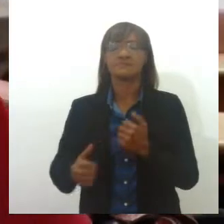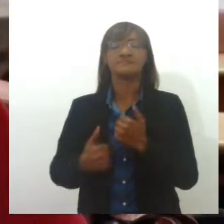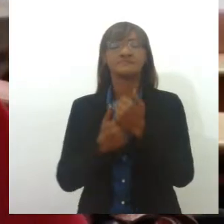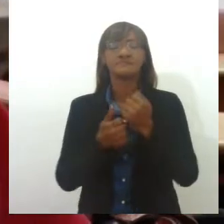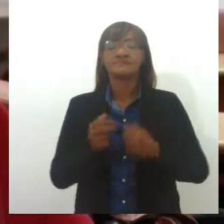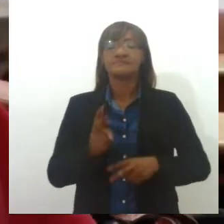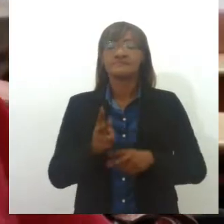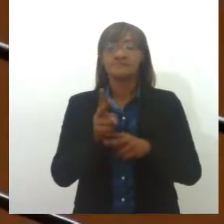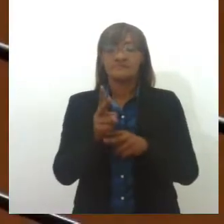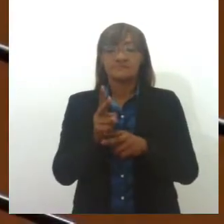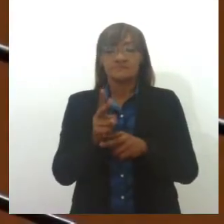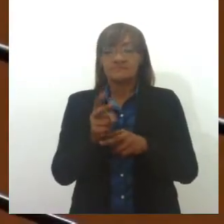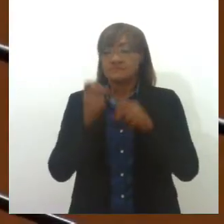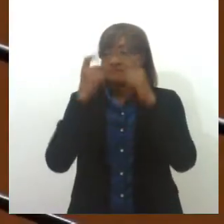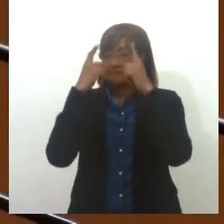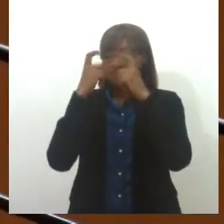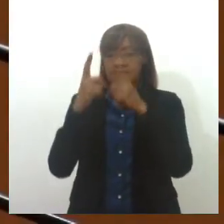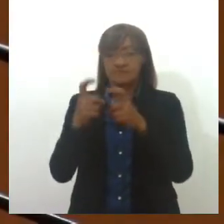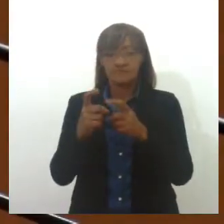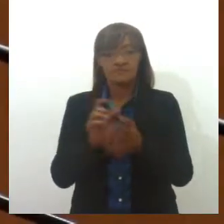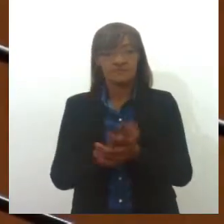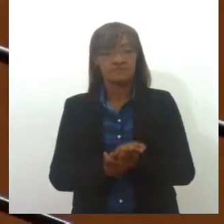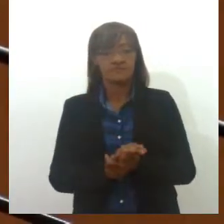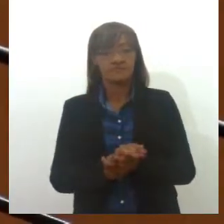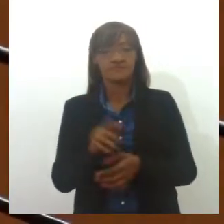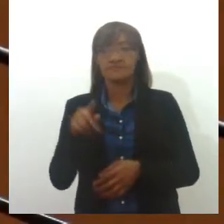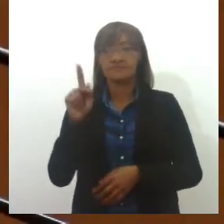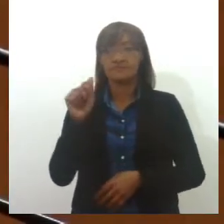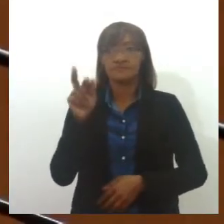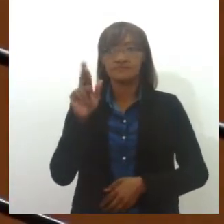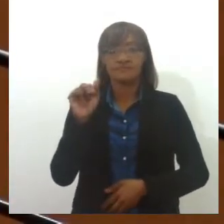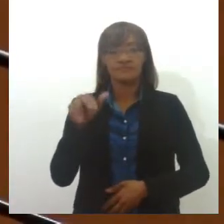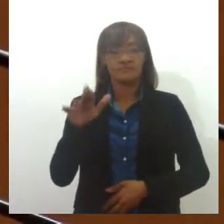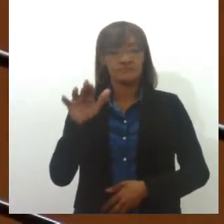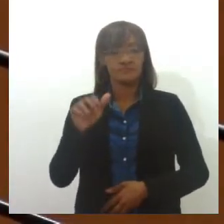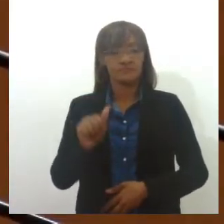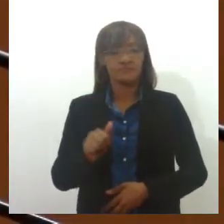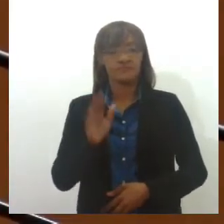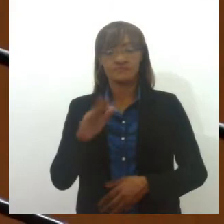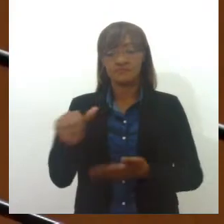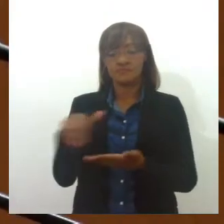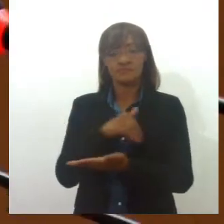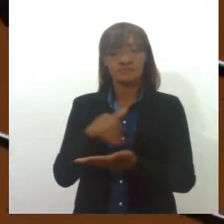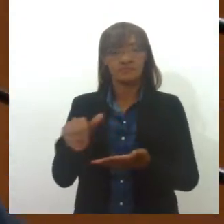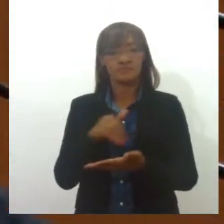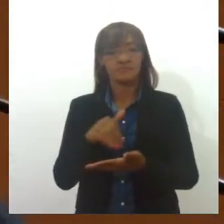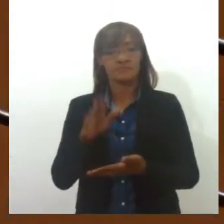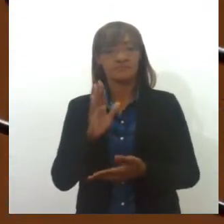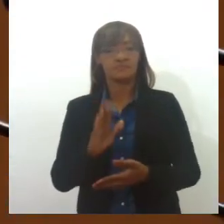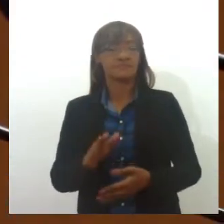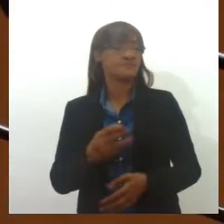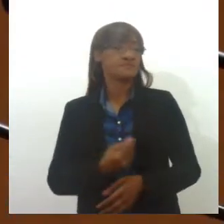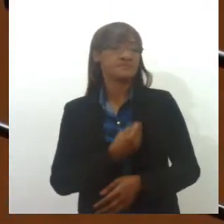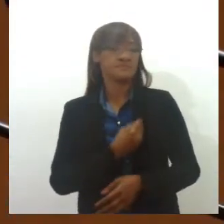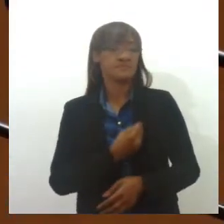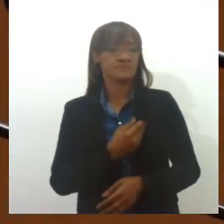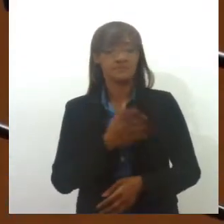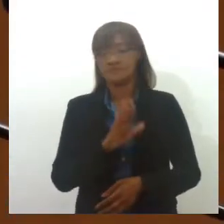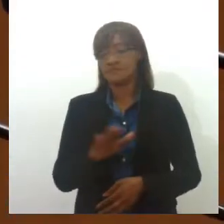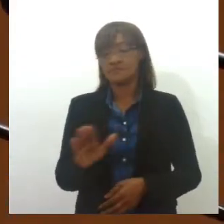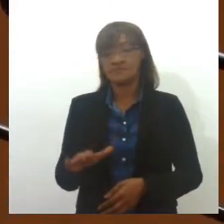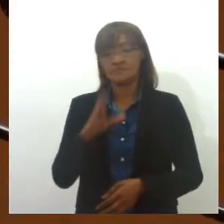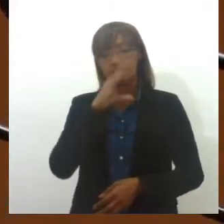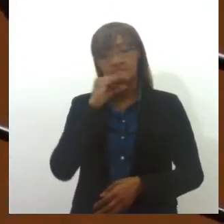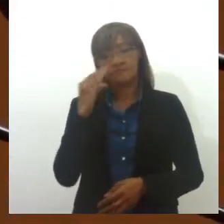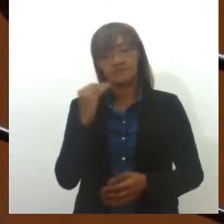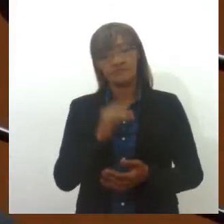diminuir essas violências. Karina Figueiredo é secretária executiva do Comitê Nacional de Enfrentamento à Violência Sexual contra Crianças e